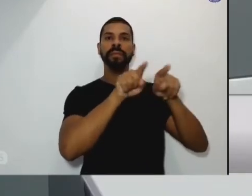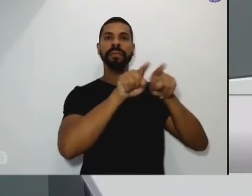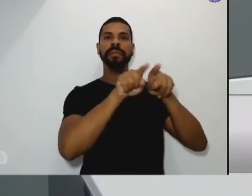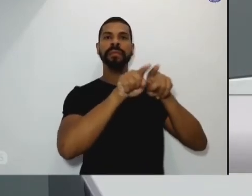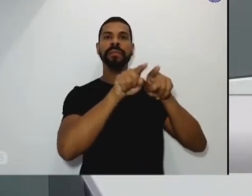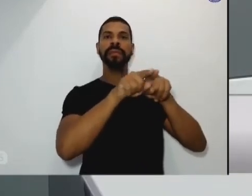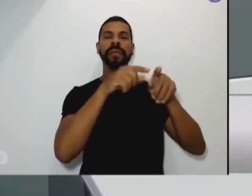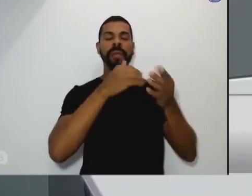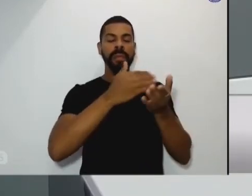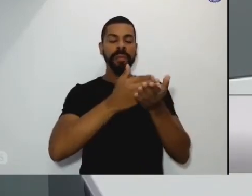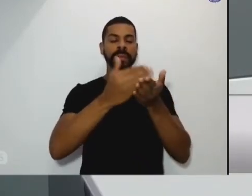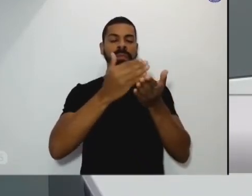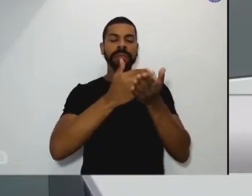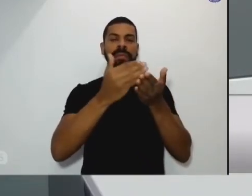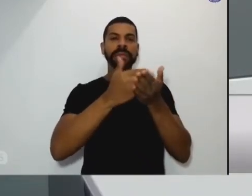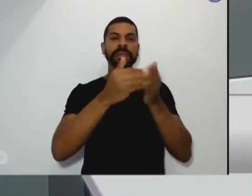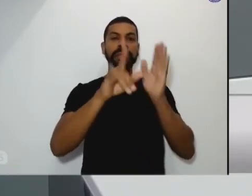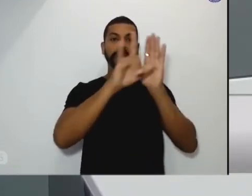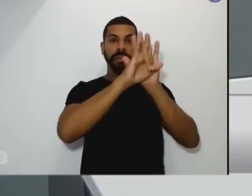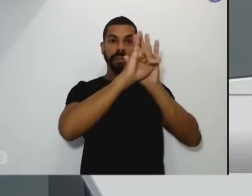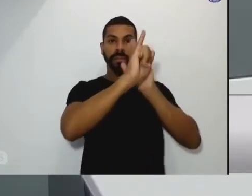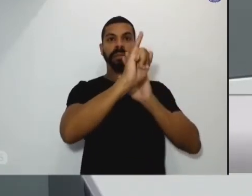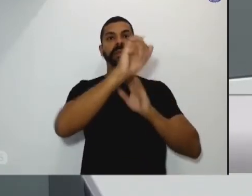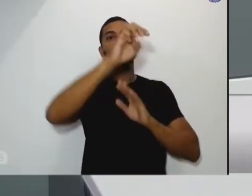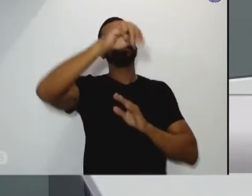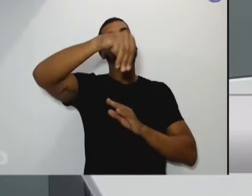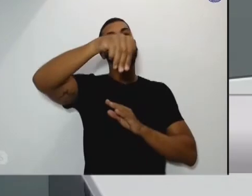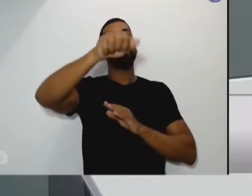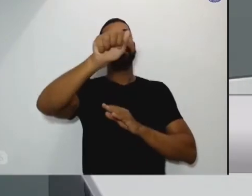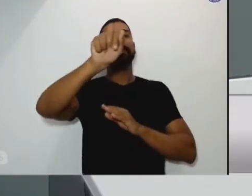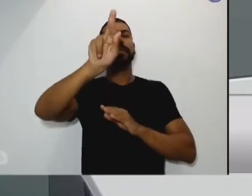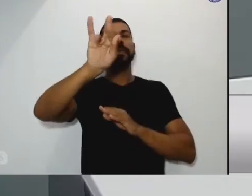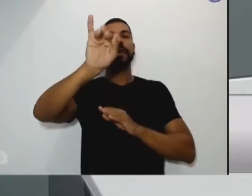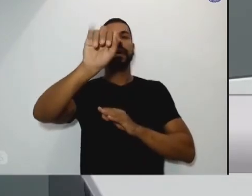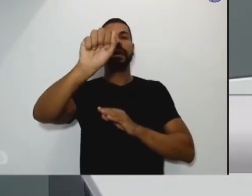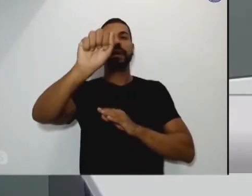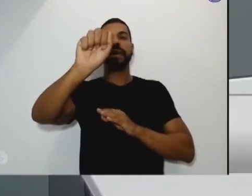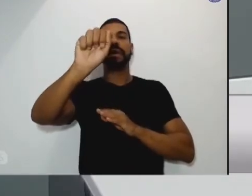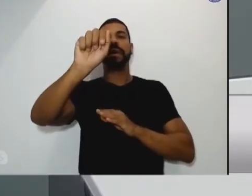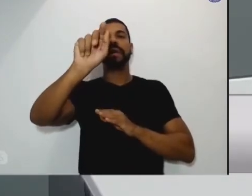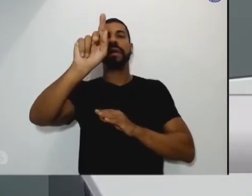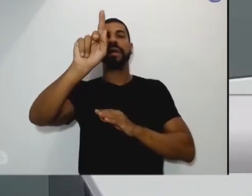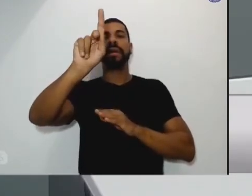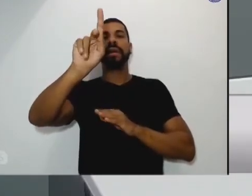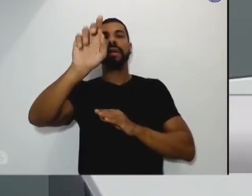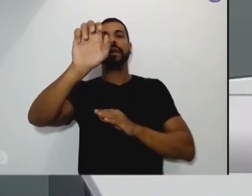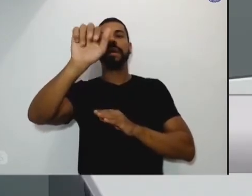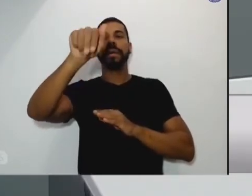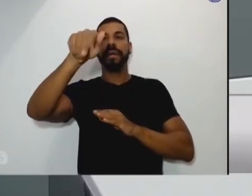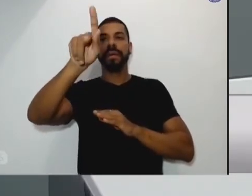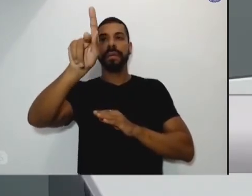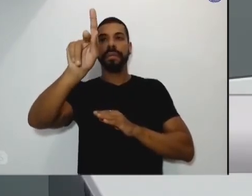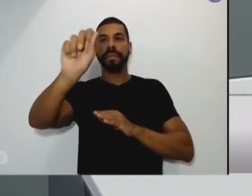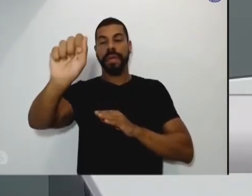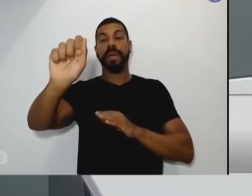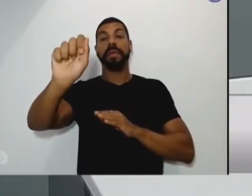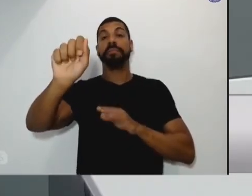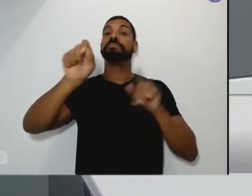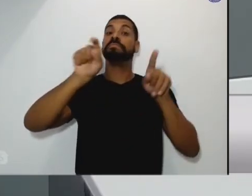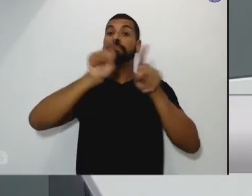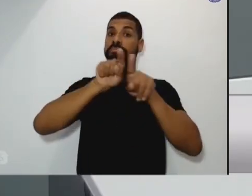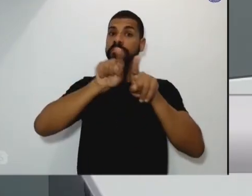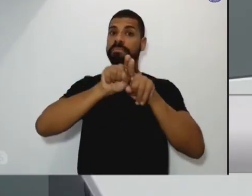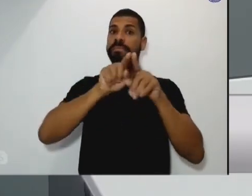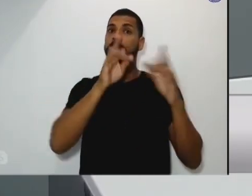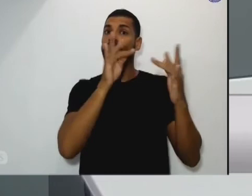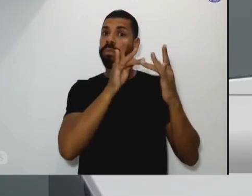a patrulha Maria da Penha foi discussão dentro do conselho não é Isabel para que essas coisas relacionado a violência contra a mulher